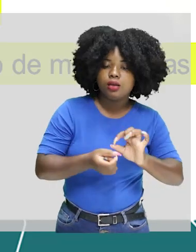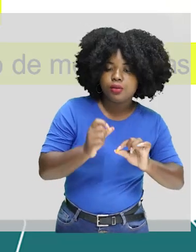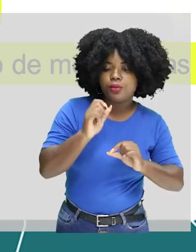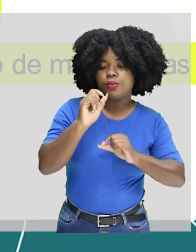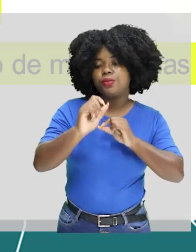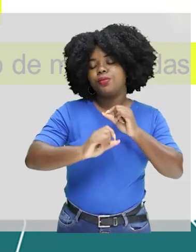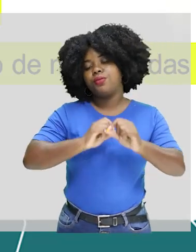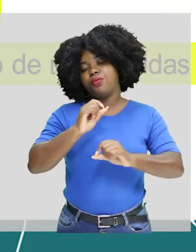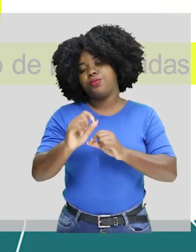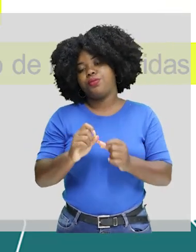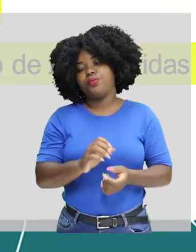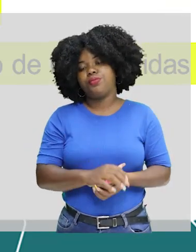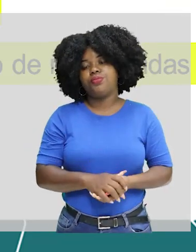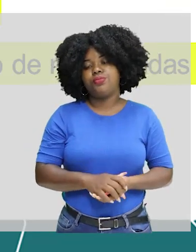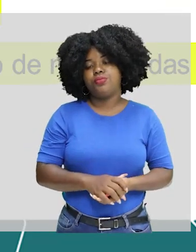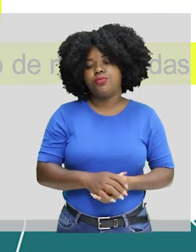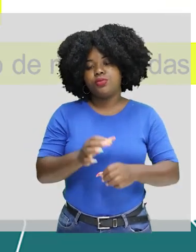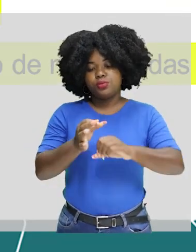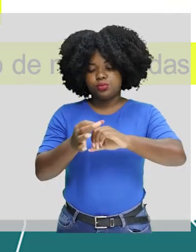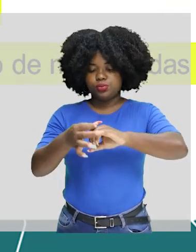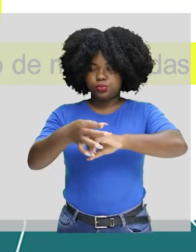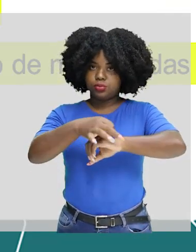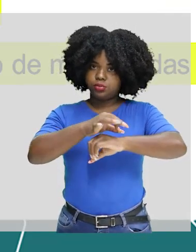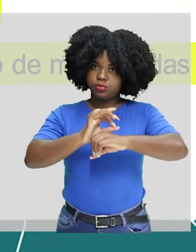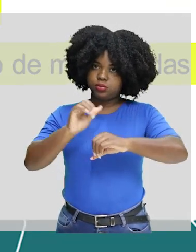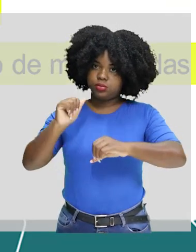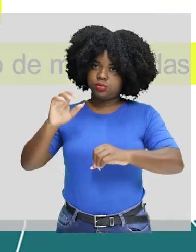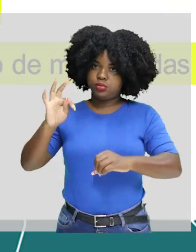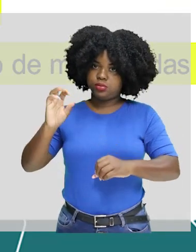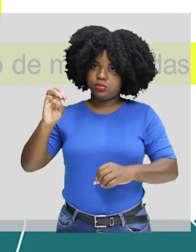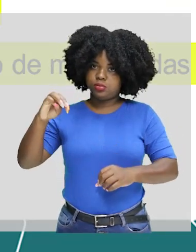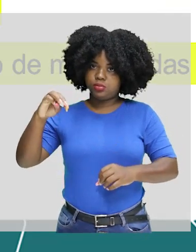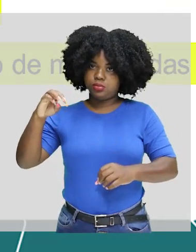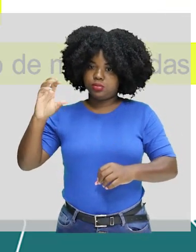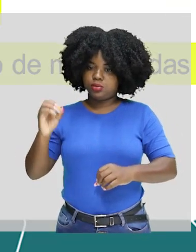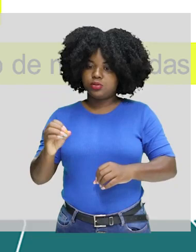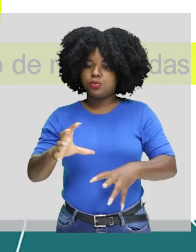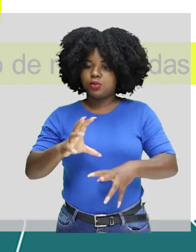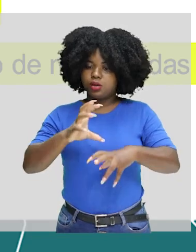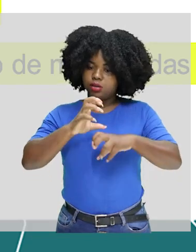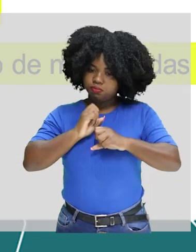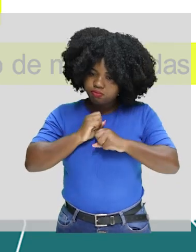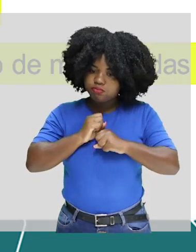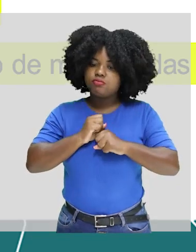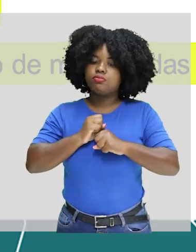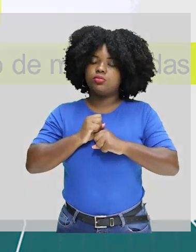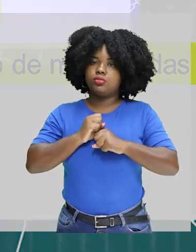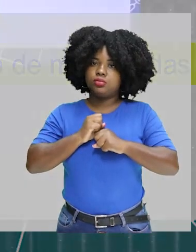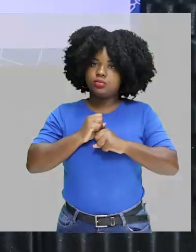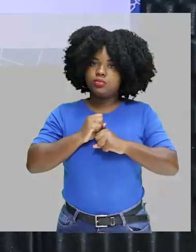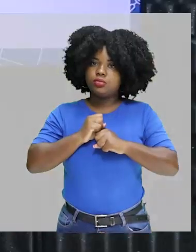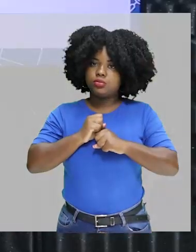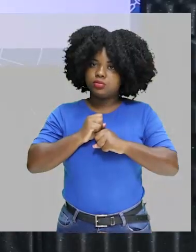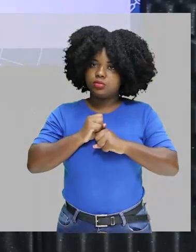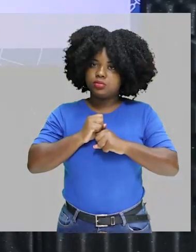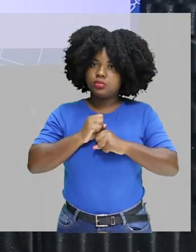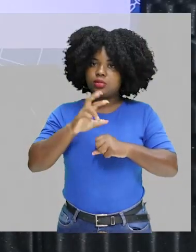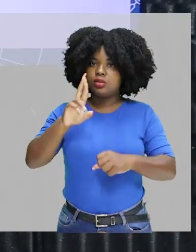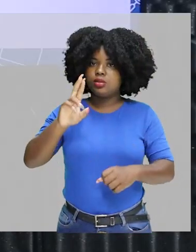é o fato do átomo emitir radiação, certo? E aí ele vai sofrer uma